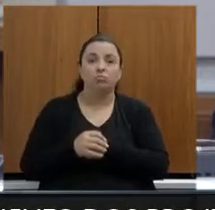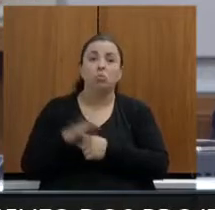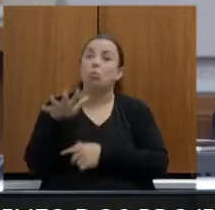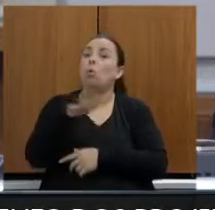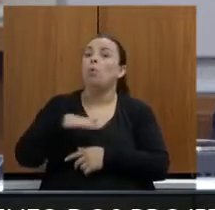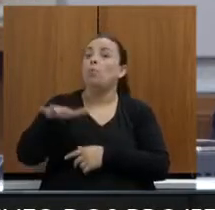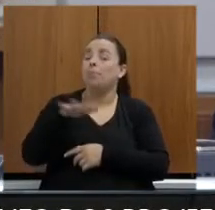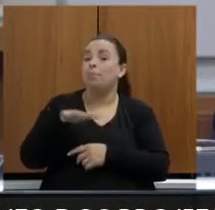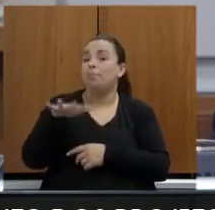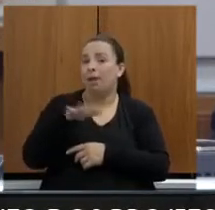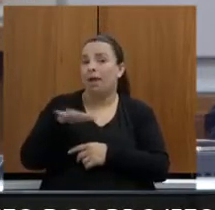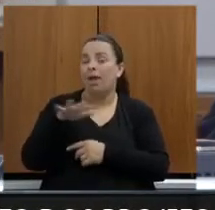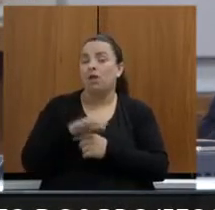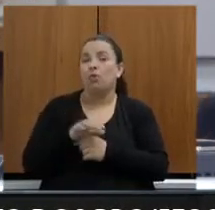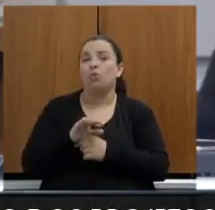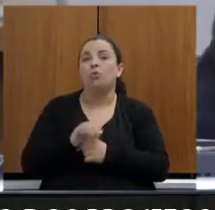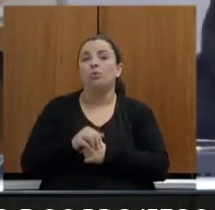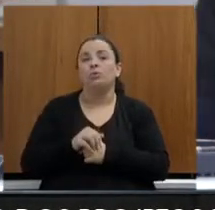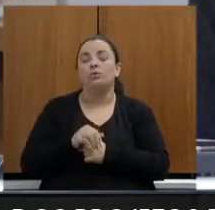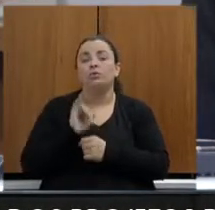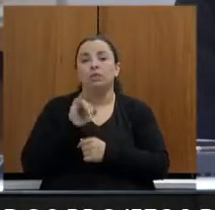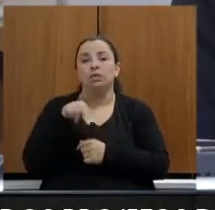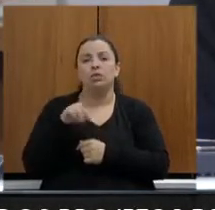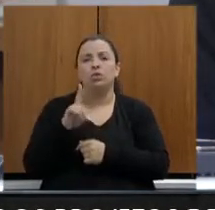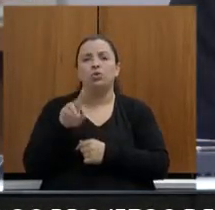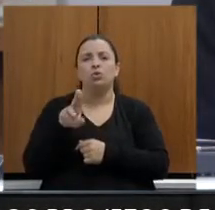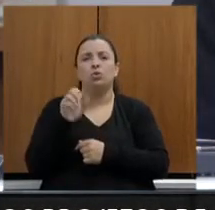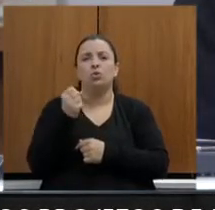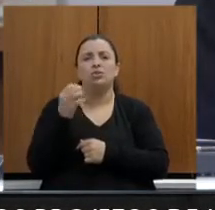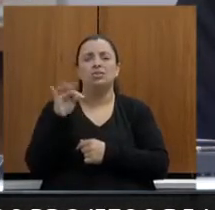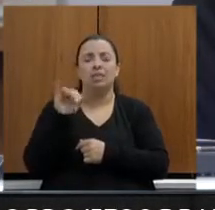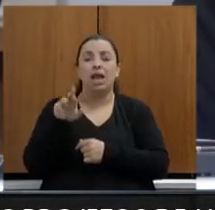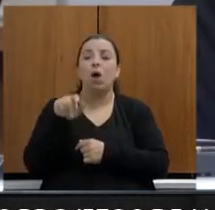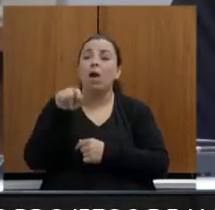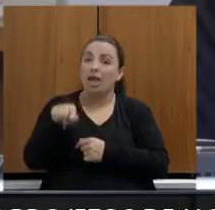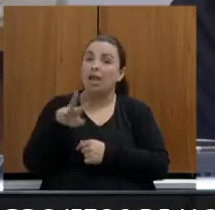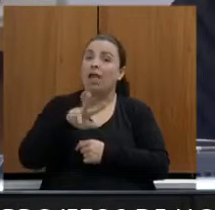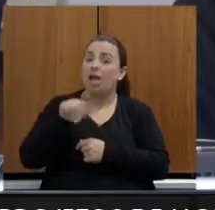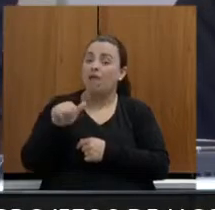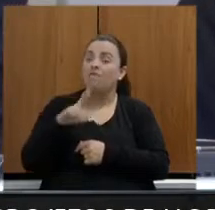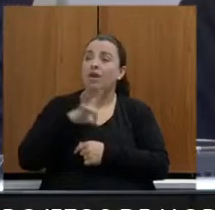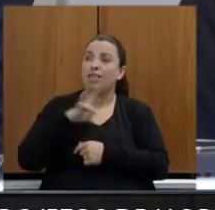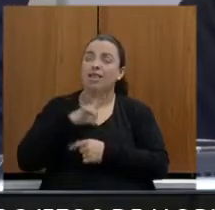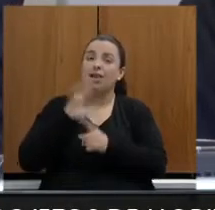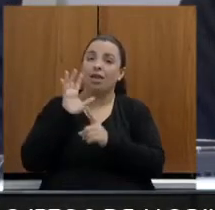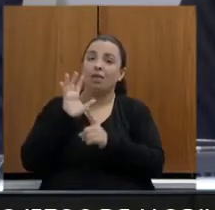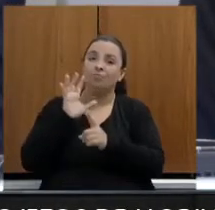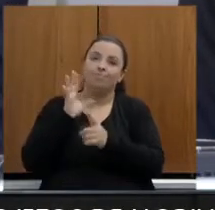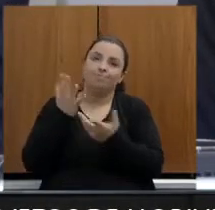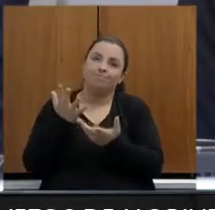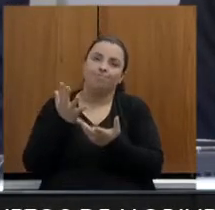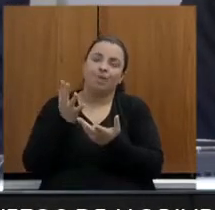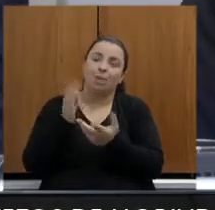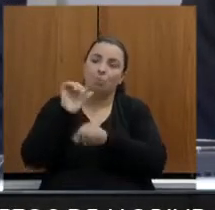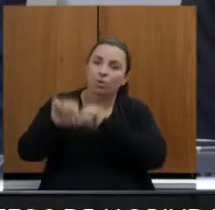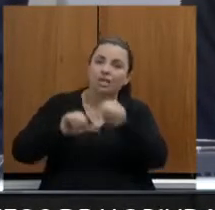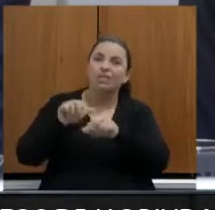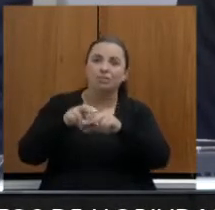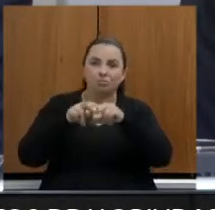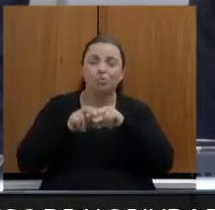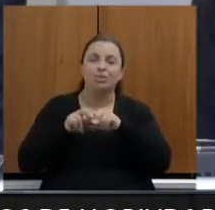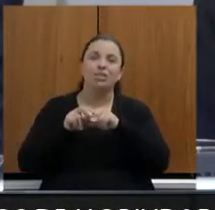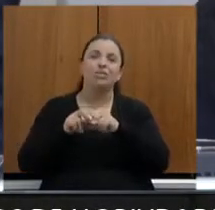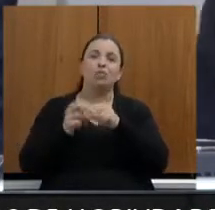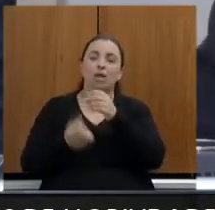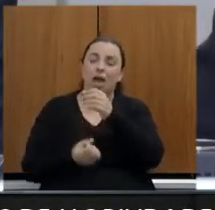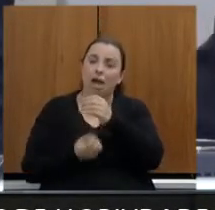que vai ser afetado pelo Anel. Tem um problema de regularização fundiária. Inclusive, queria reconhecer aqui a atuação da Defensoria